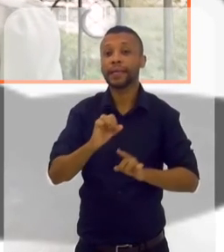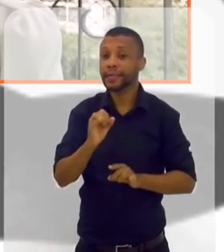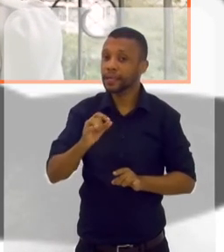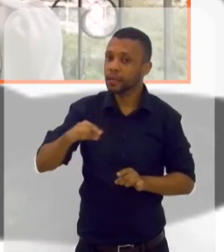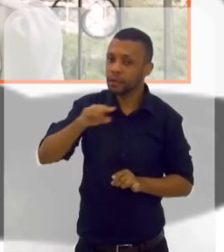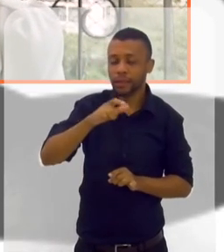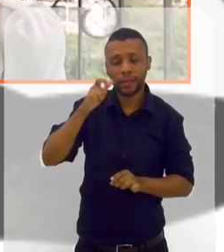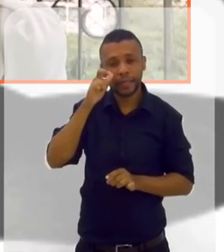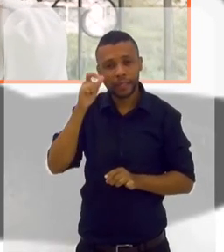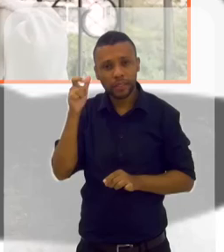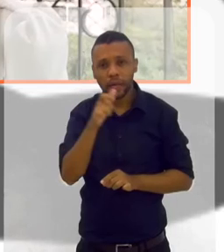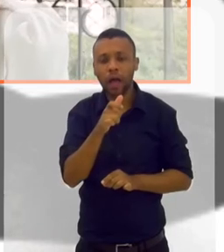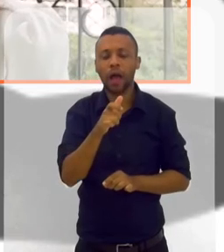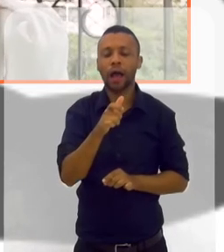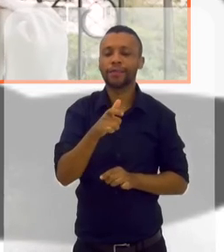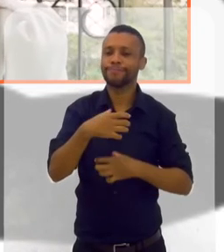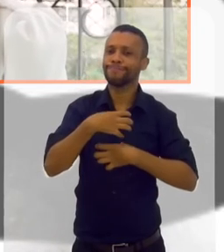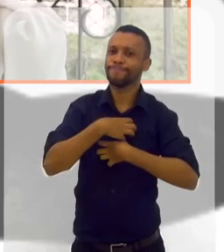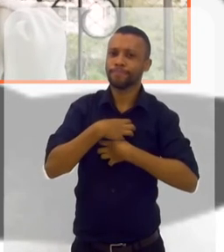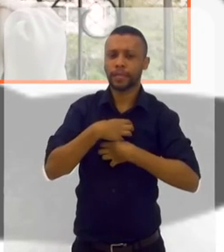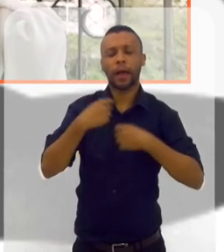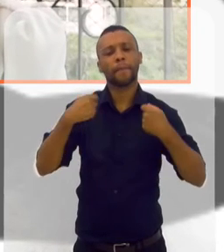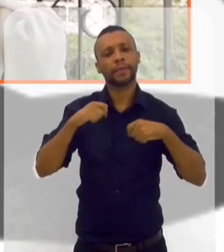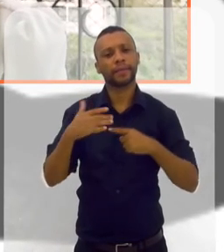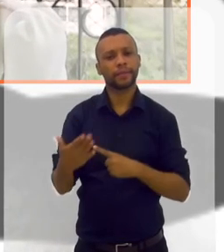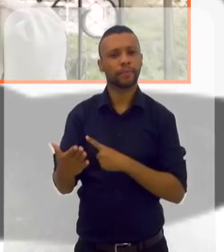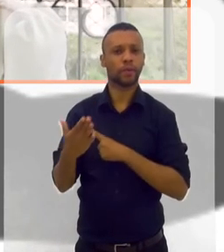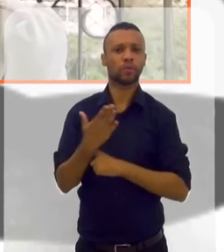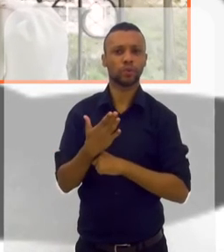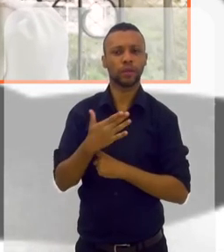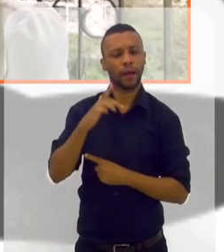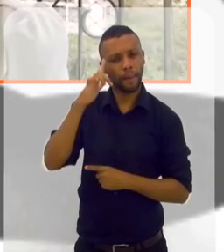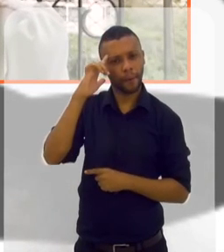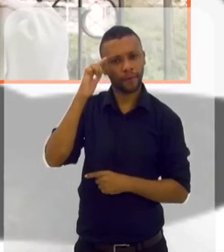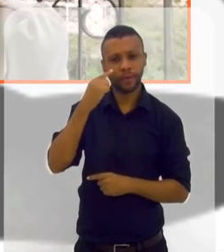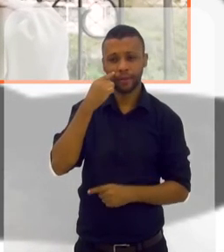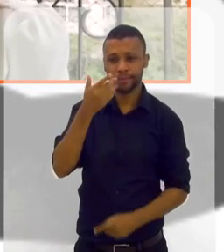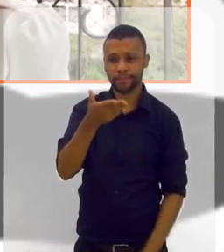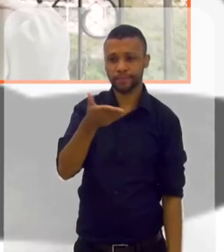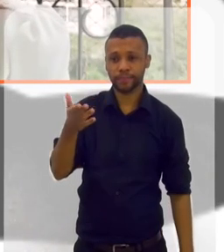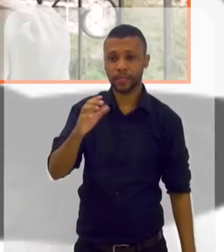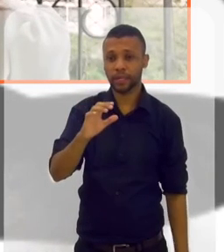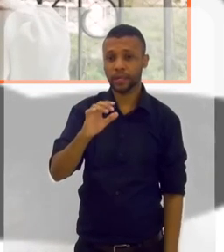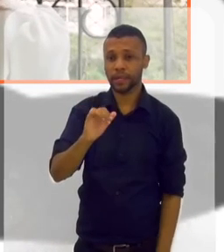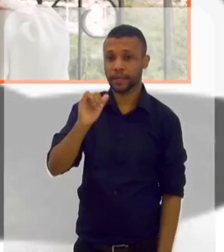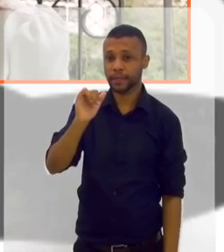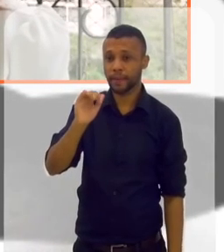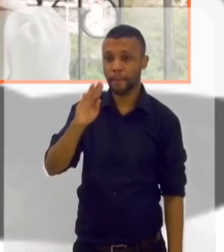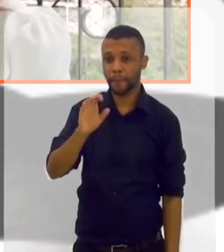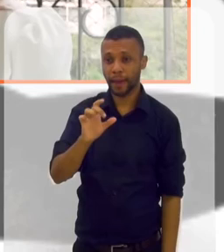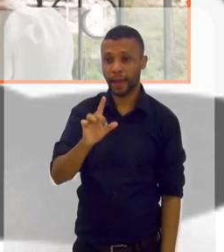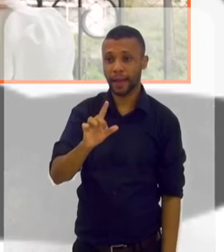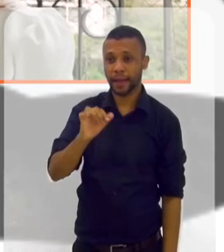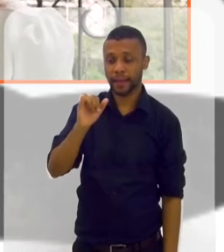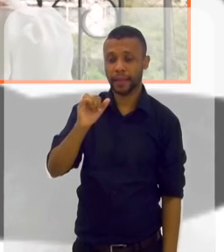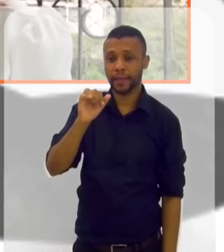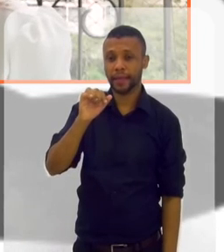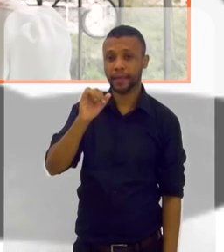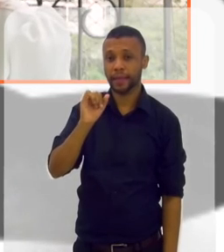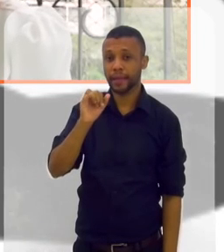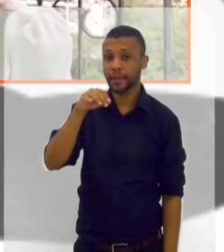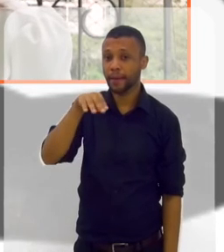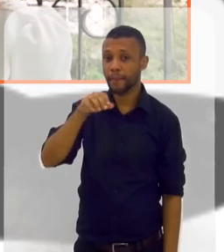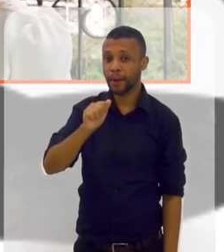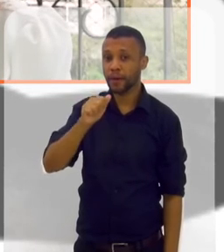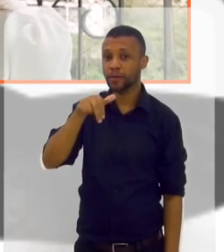Mas se alguém se interessou, se identificou, precisa da minha ajuda. Meu Instagram é siberecomy, C-Y-B-L